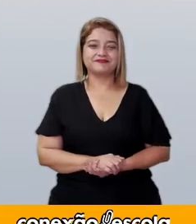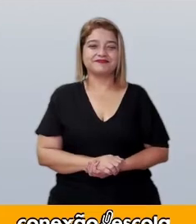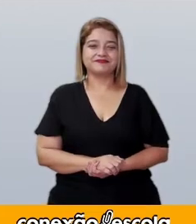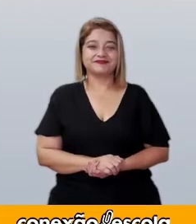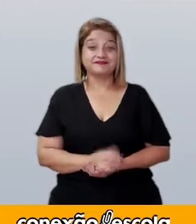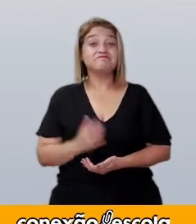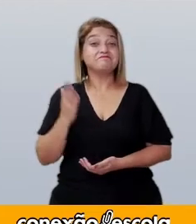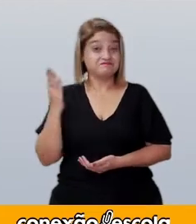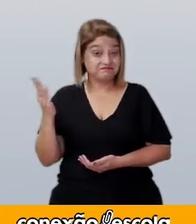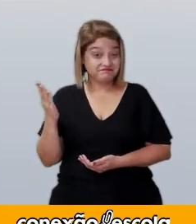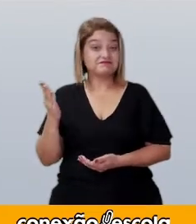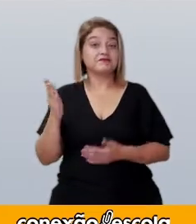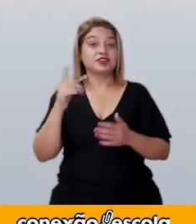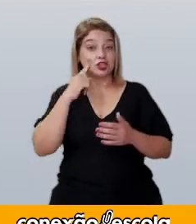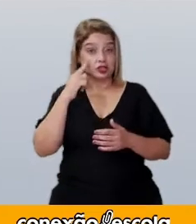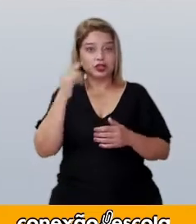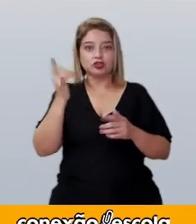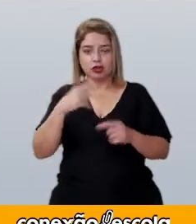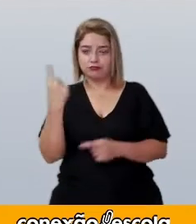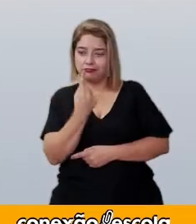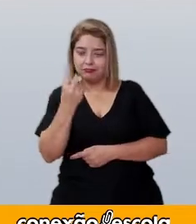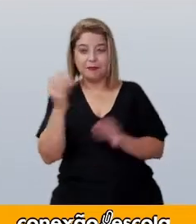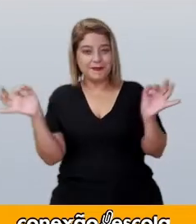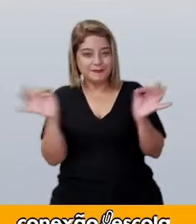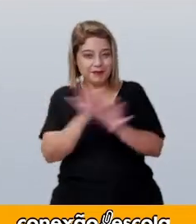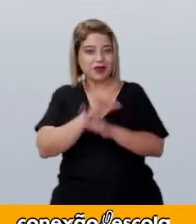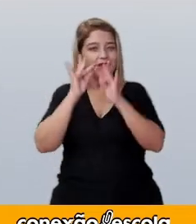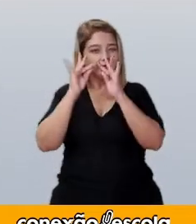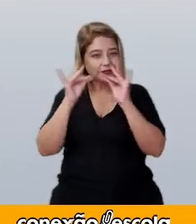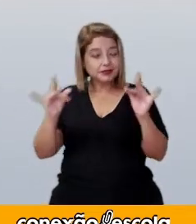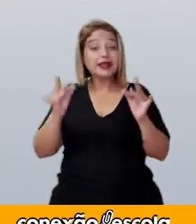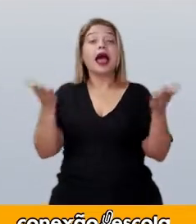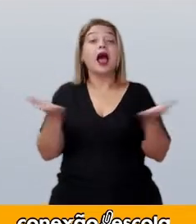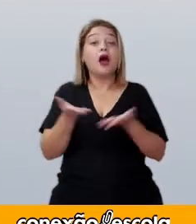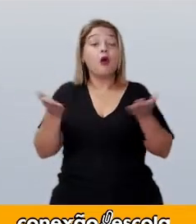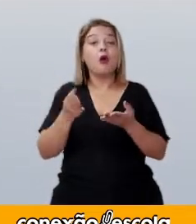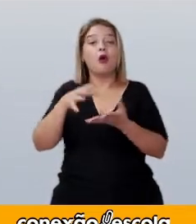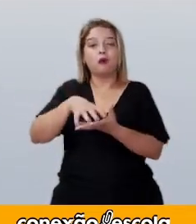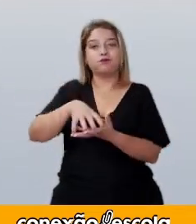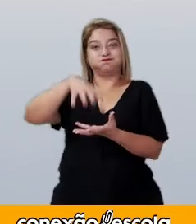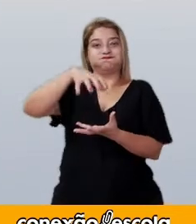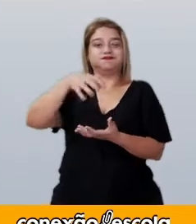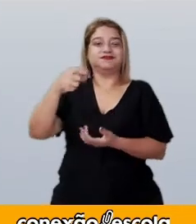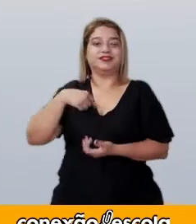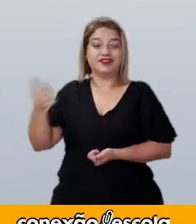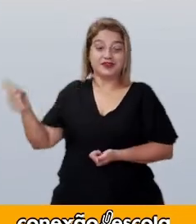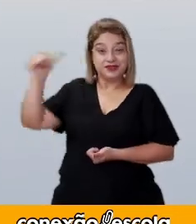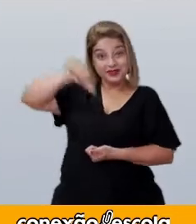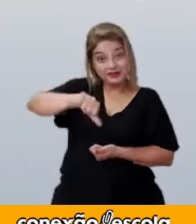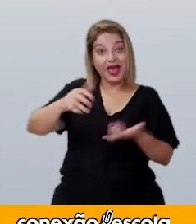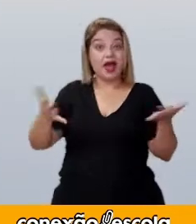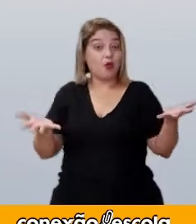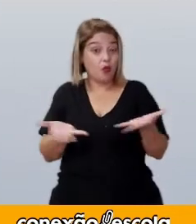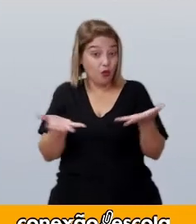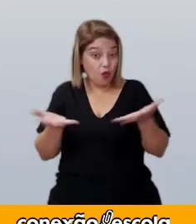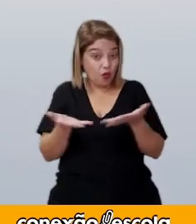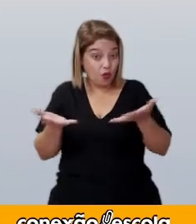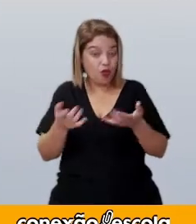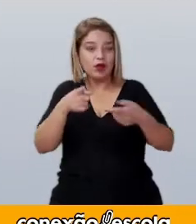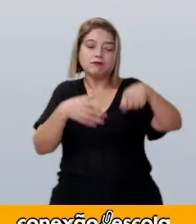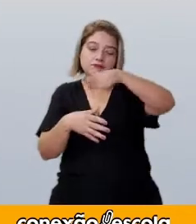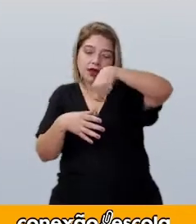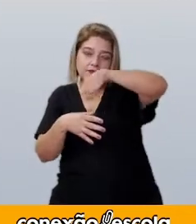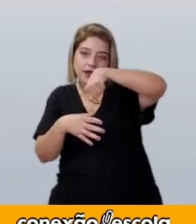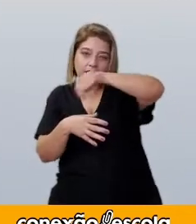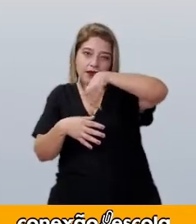Processei todos os ingredientes, menos o fermento que eu vou colocar agora, aqui dentro do liquidificador mesmo, para